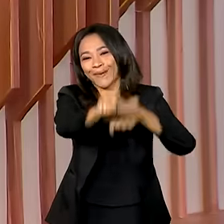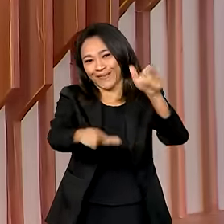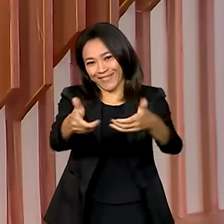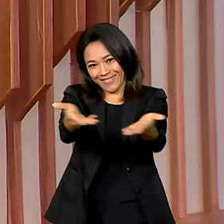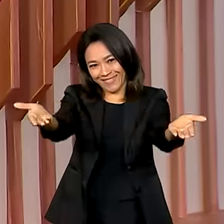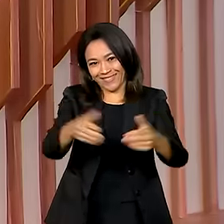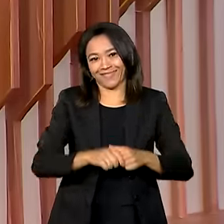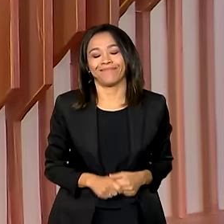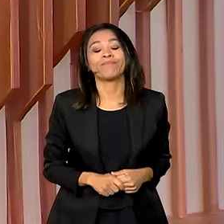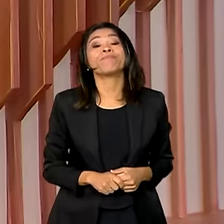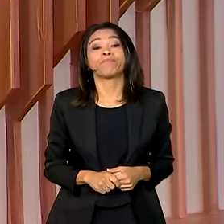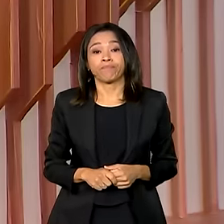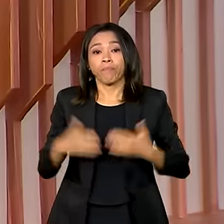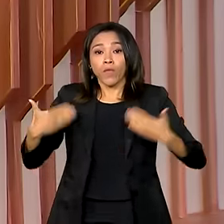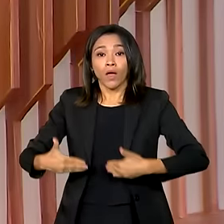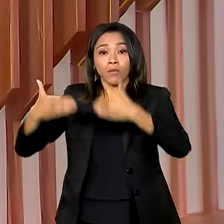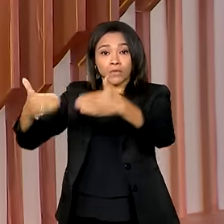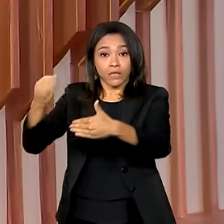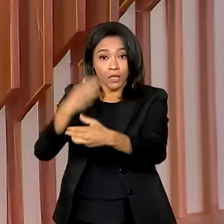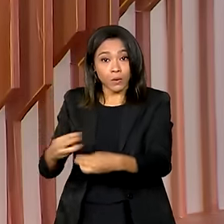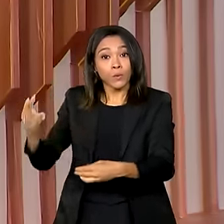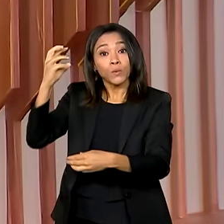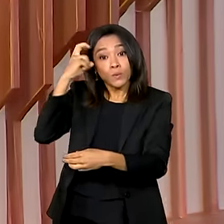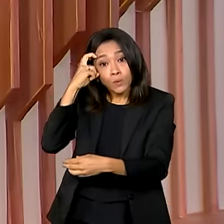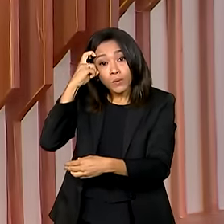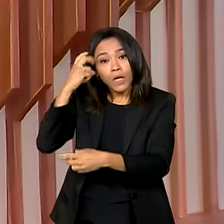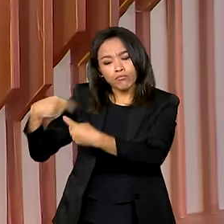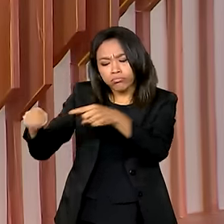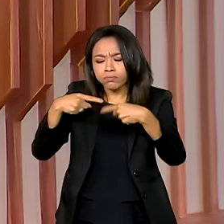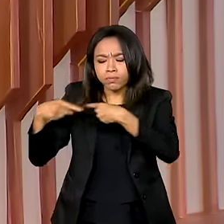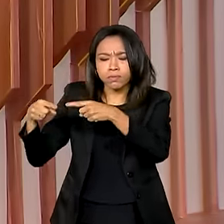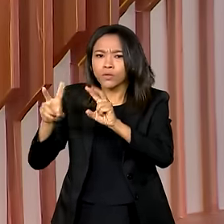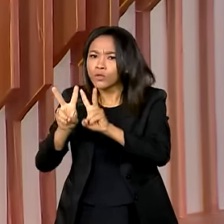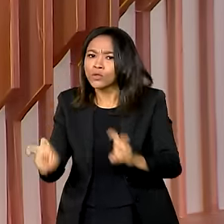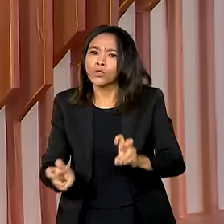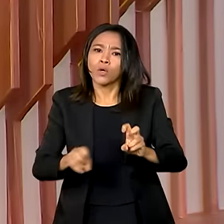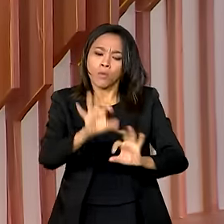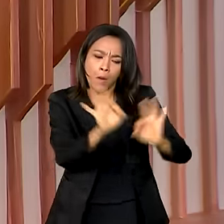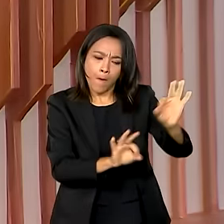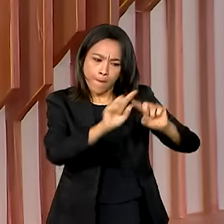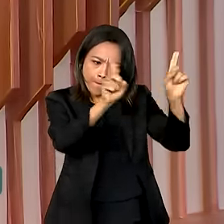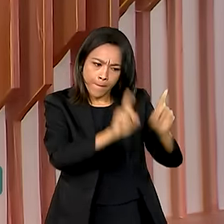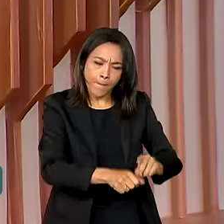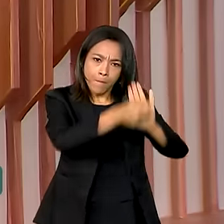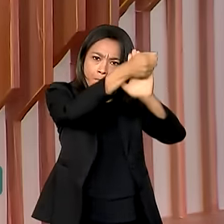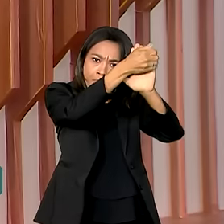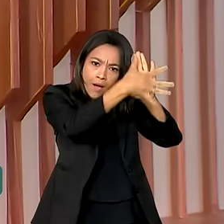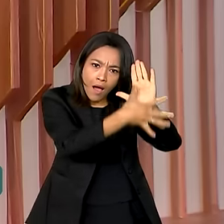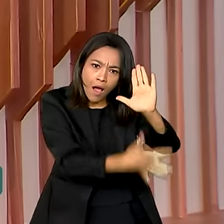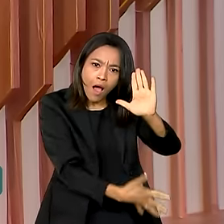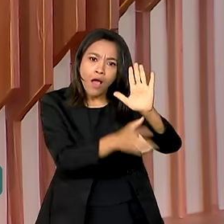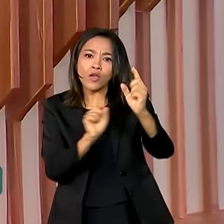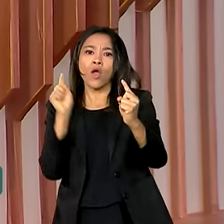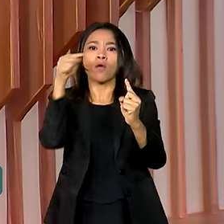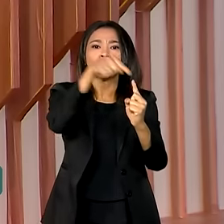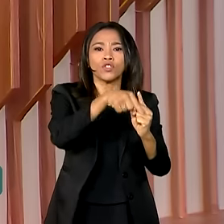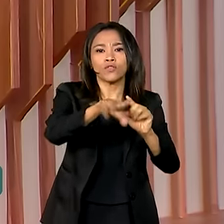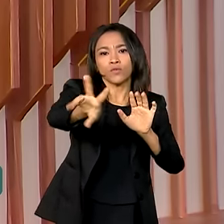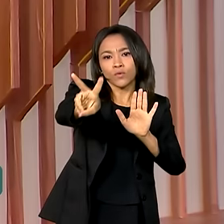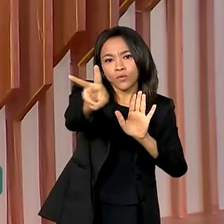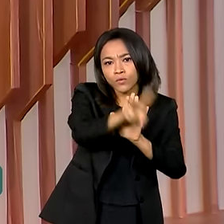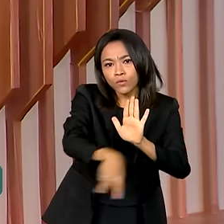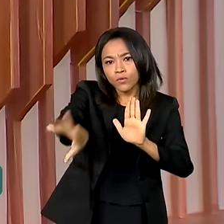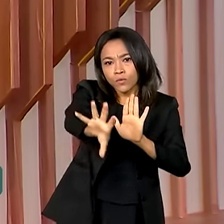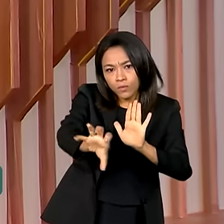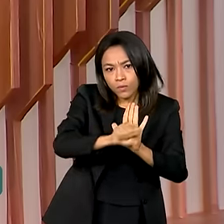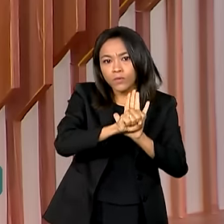aí. Olha, o Ministério da Cultura discute a elaboração de um plano de diretrizes e metas do audiovisual brasileiro. A ideia é